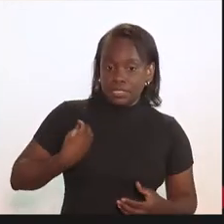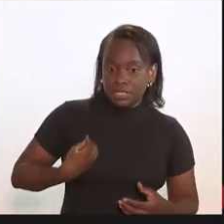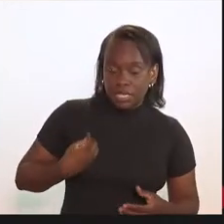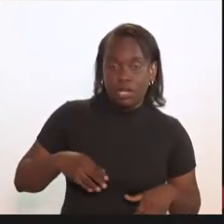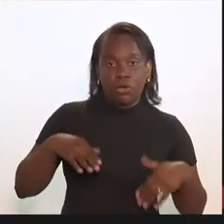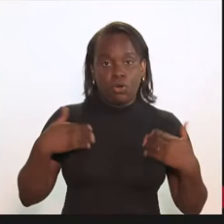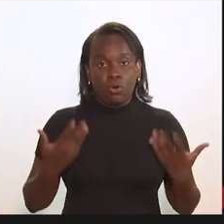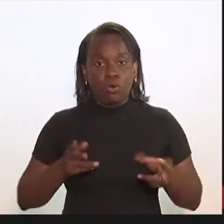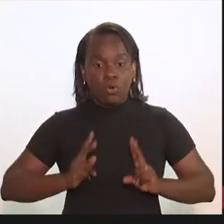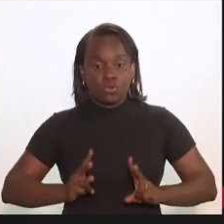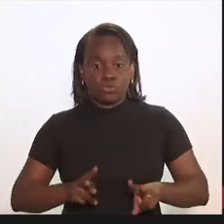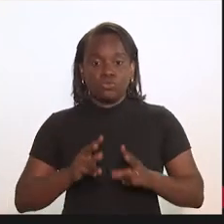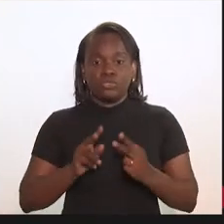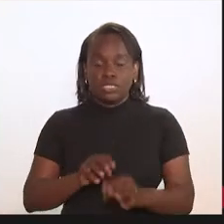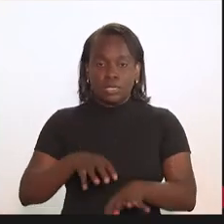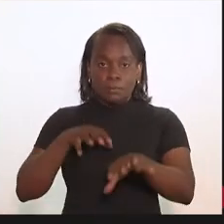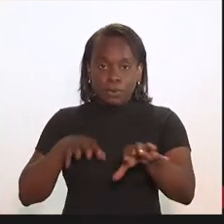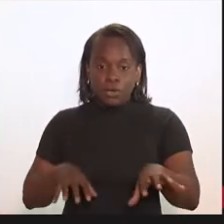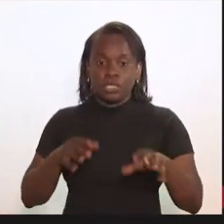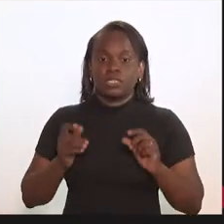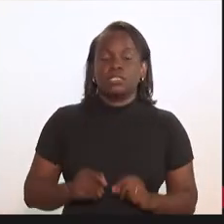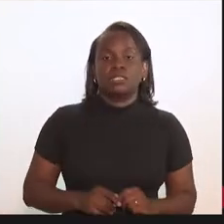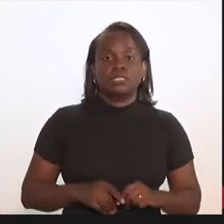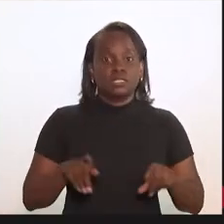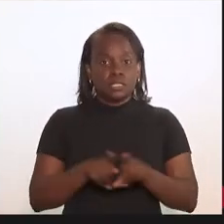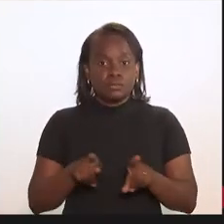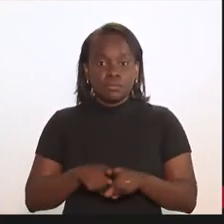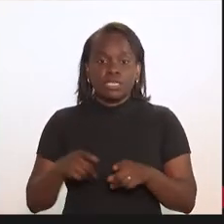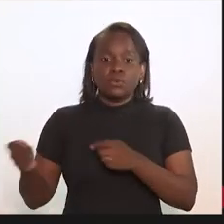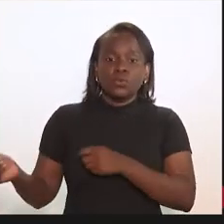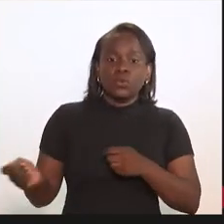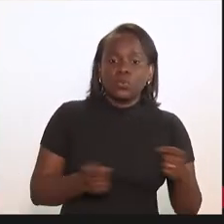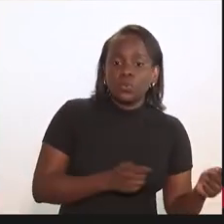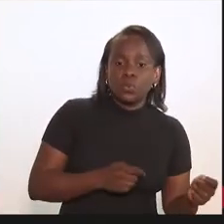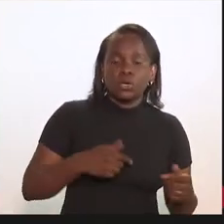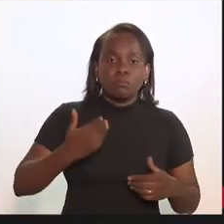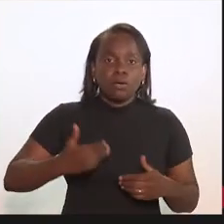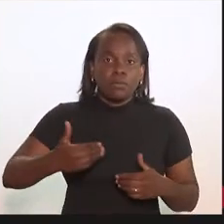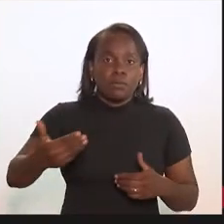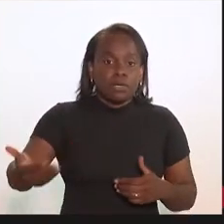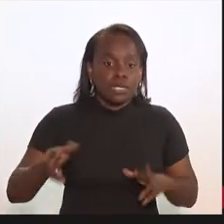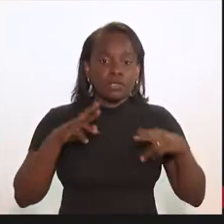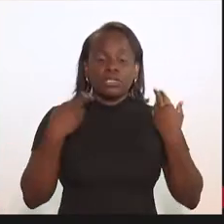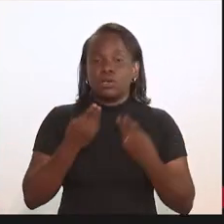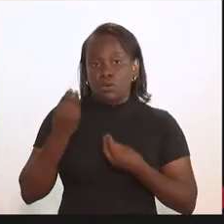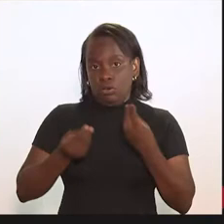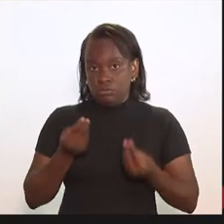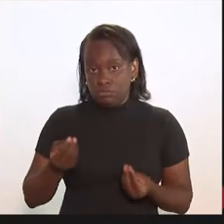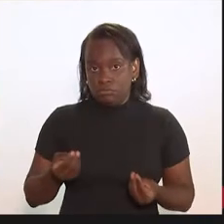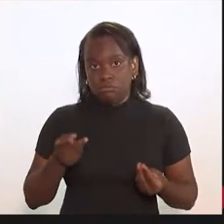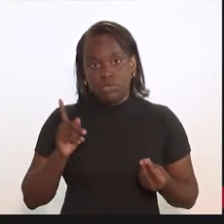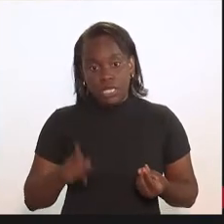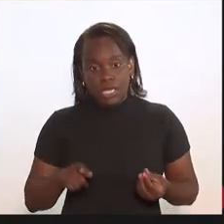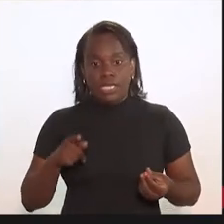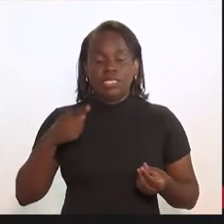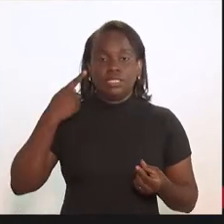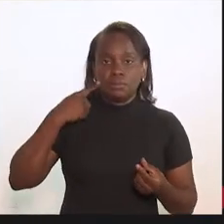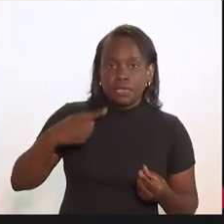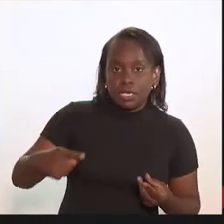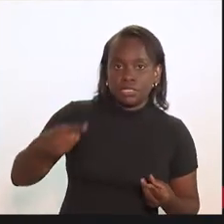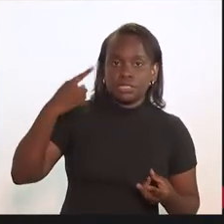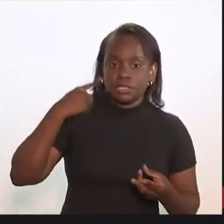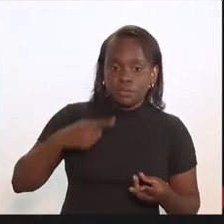presenciais, se elas continuarão sendo remotas, e com que frequência nós vamos estar nos reunindo, se é